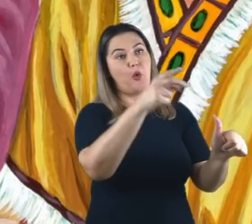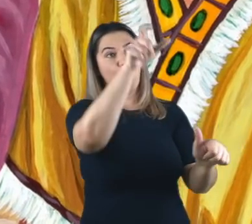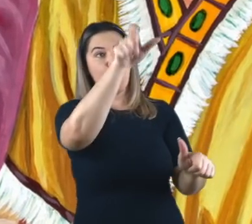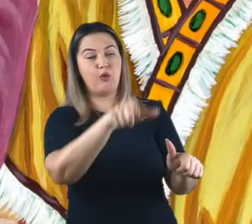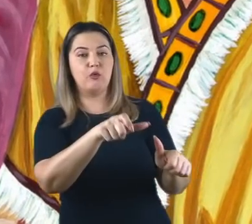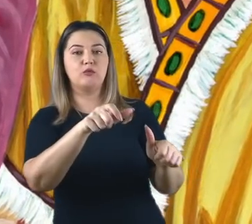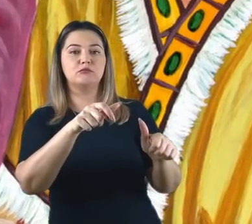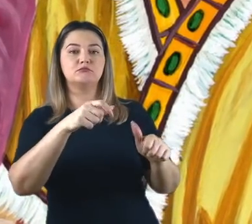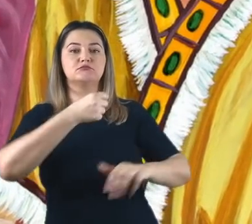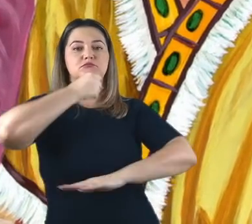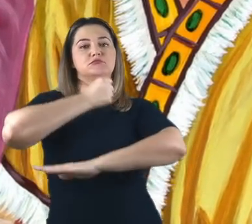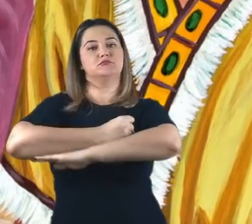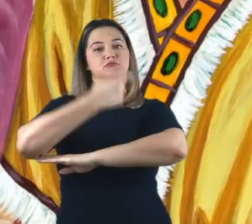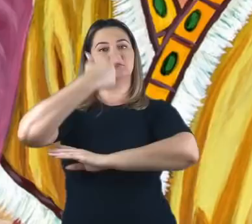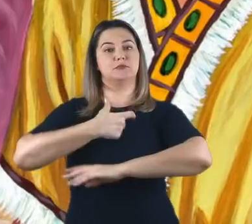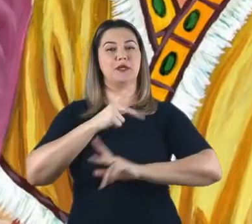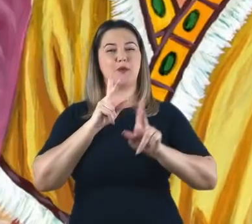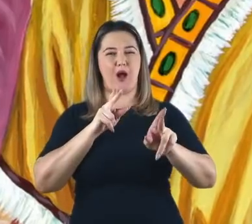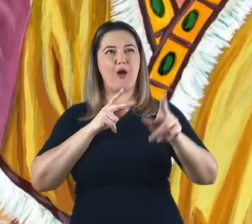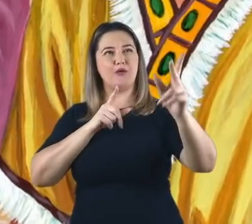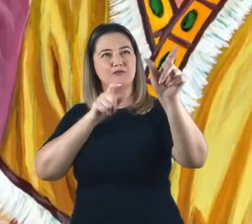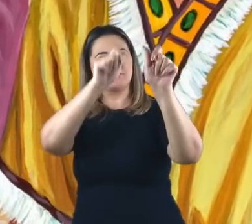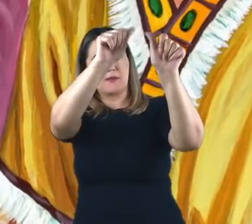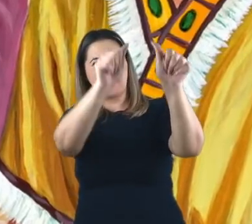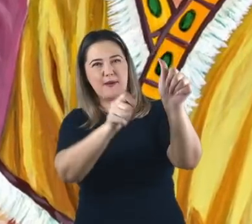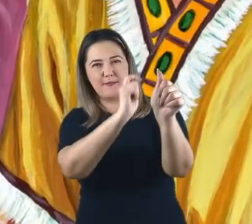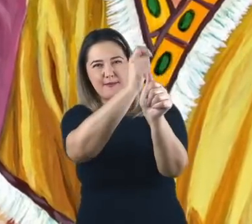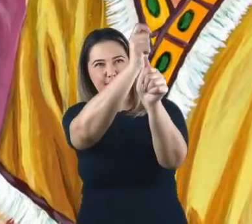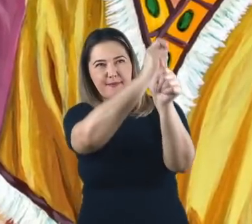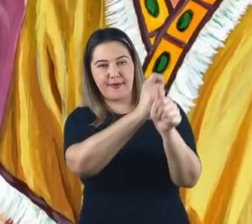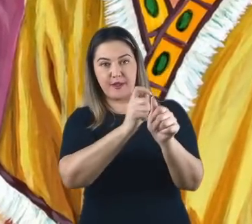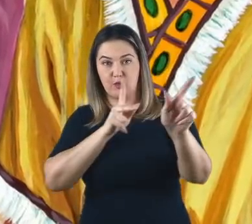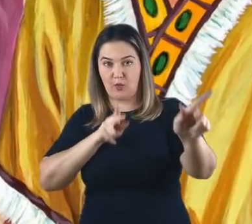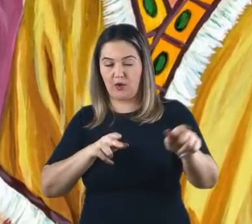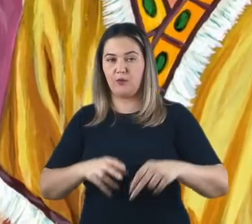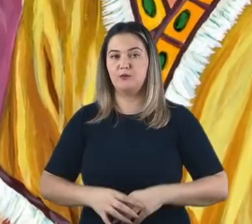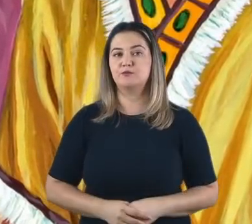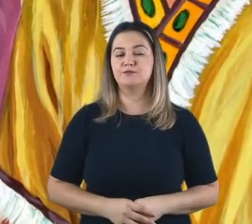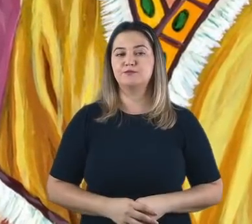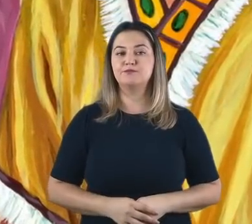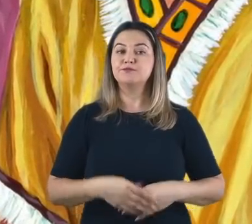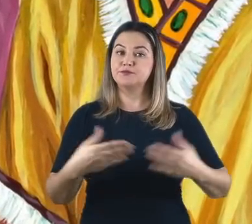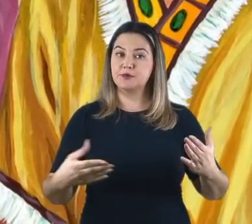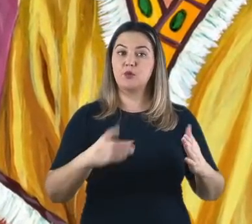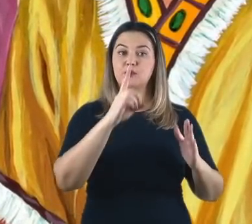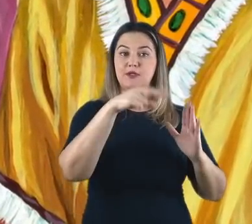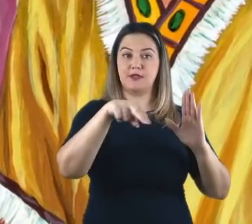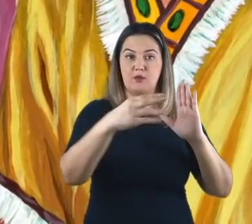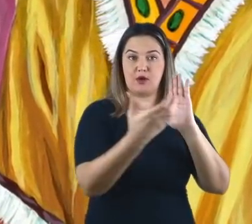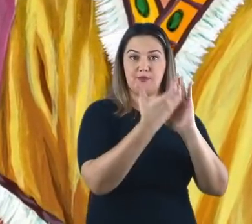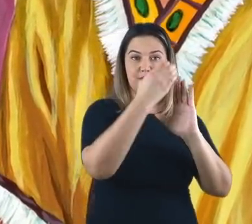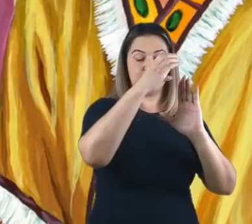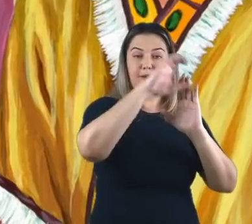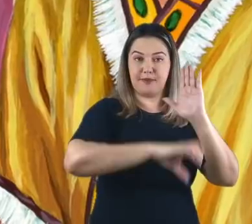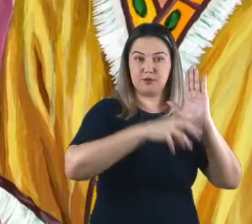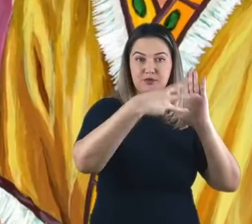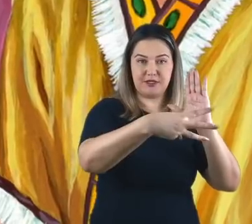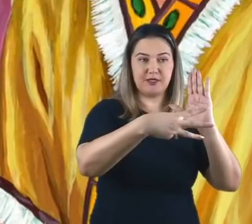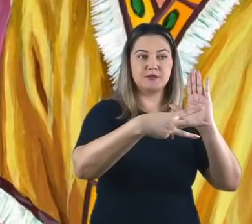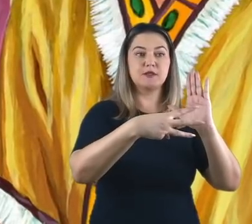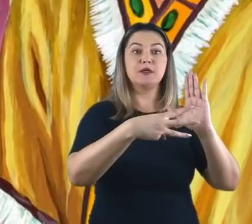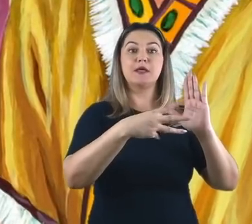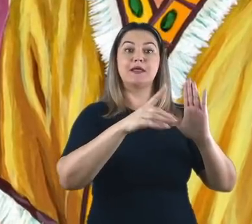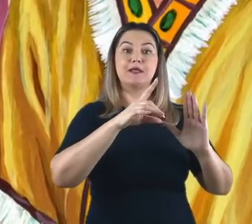lealdade a Nabucodonosor bem como a seu deus. Assim, Daniel 3, Deus, o rei e a nação